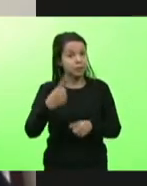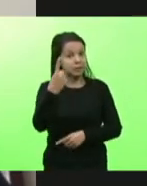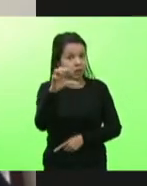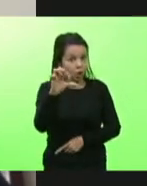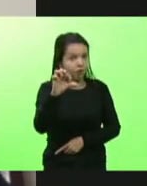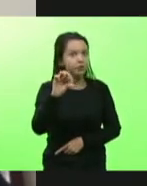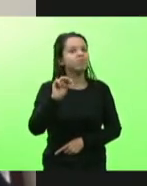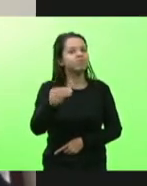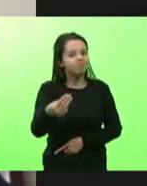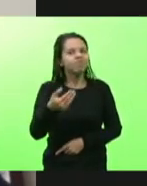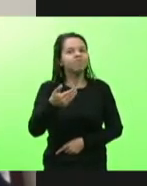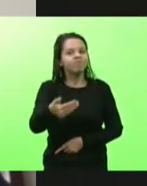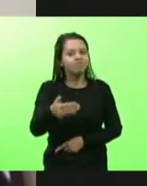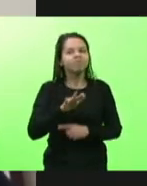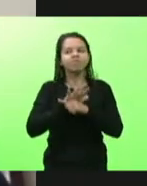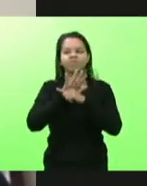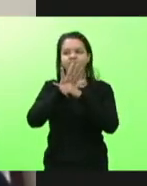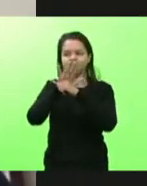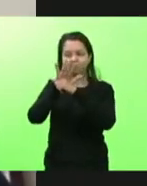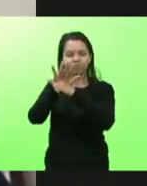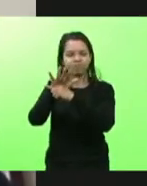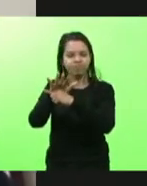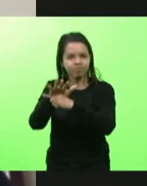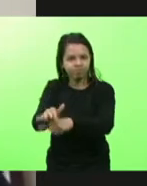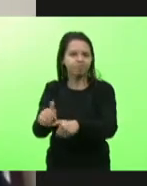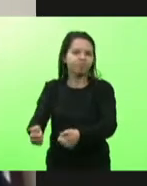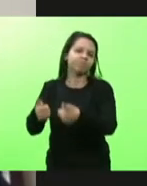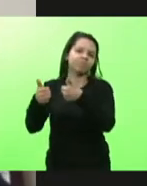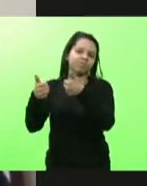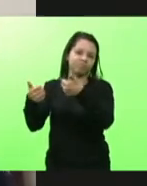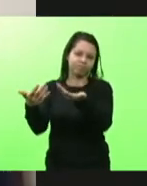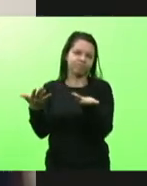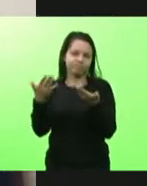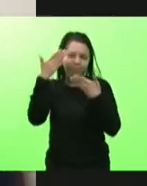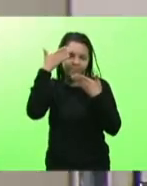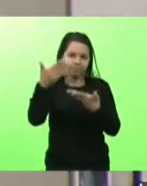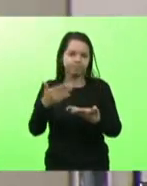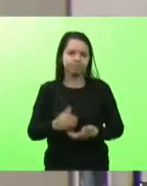muito bem, muito bem aqui para a nossa gente. Muito obrigado, senhor presidente.